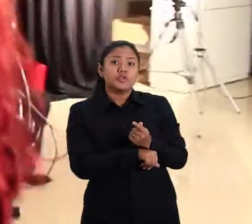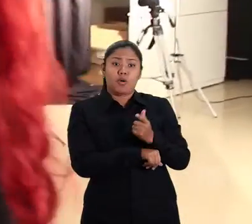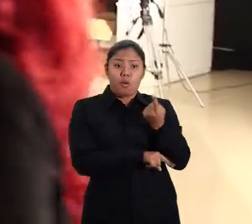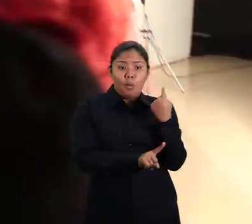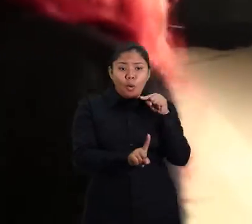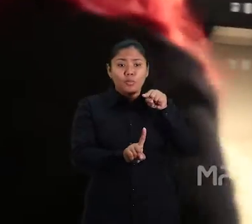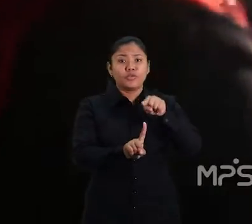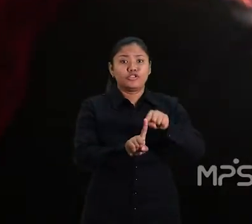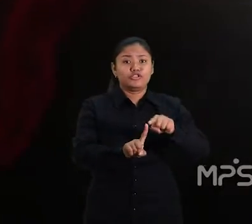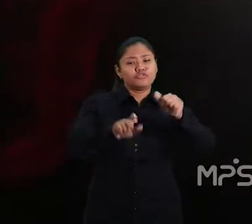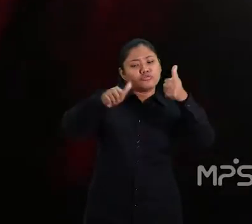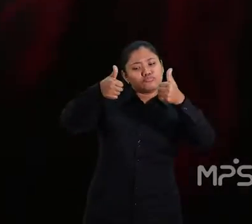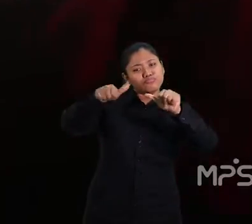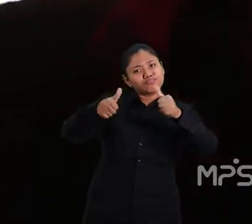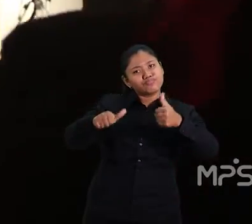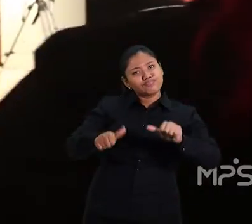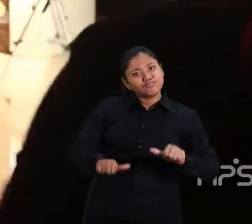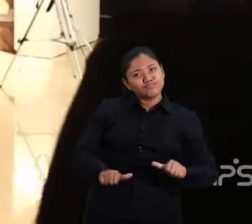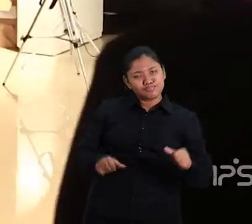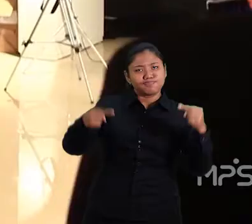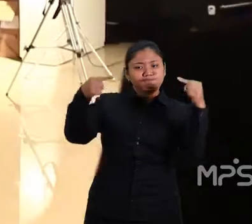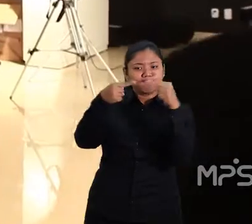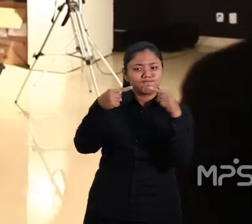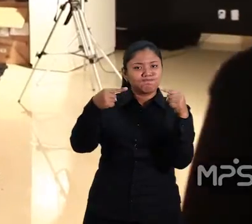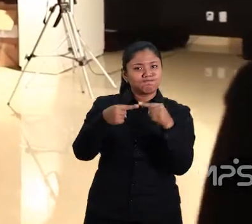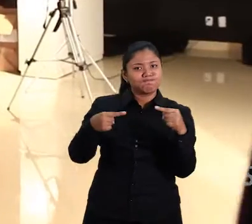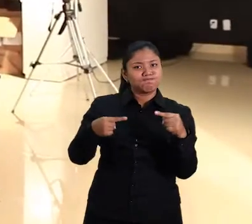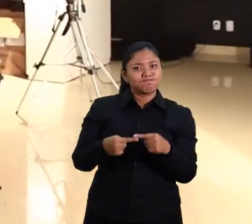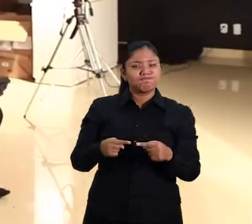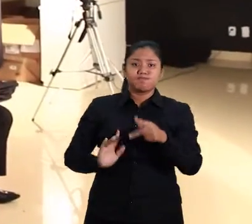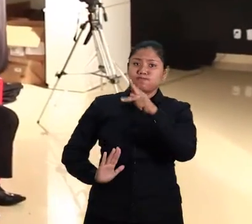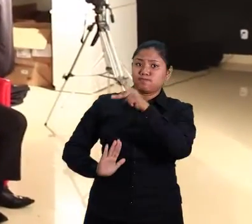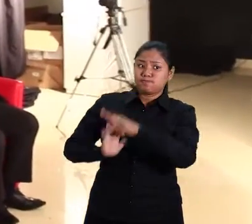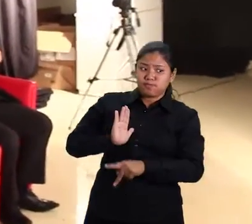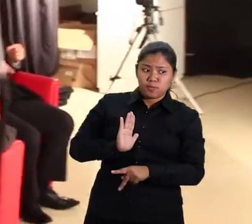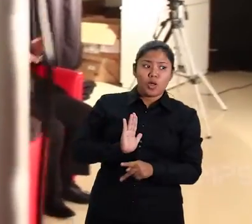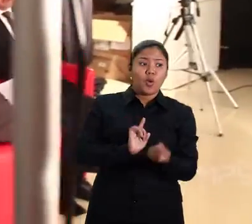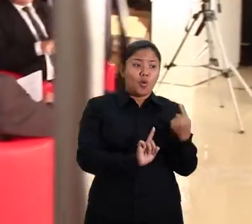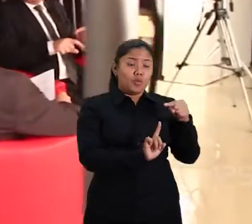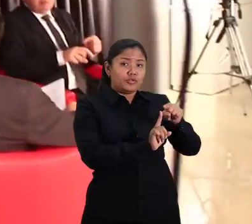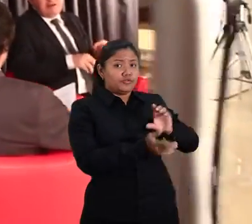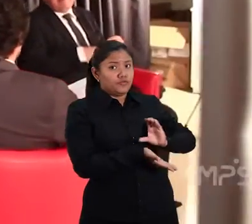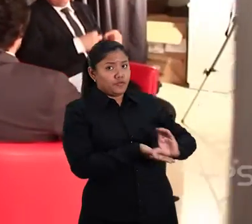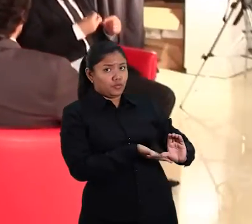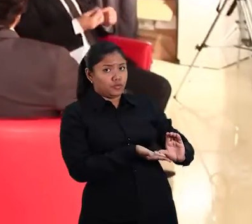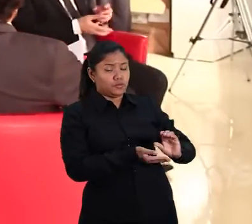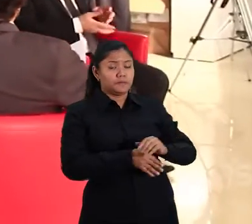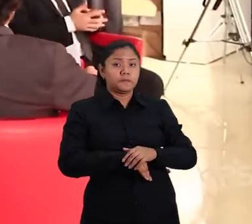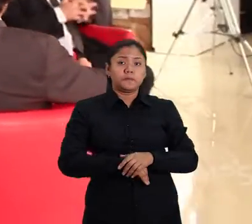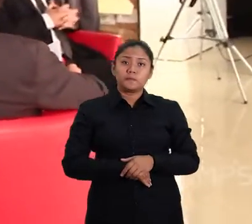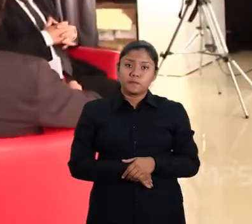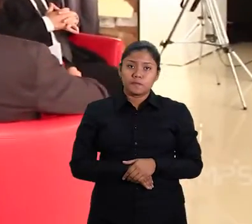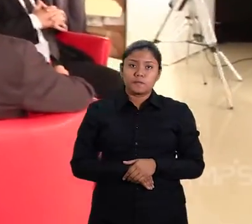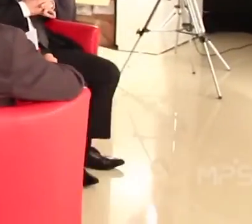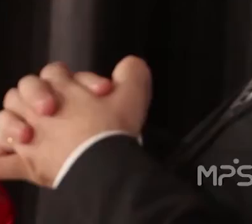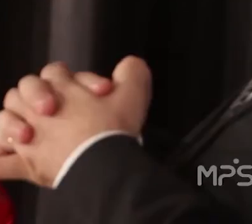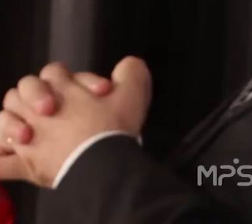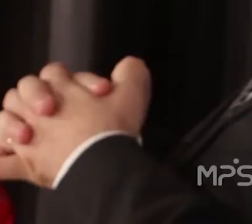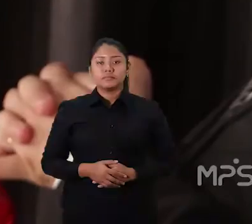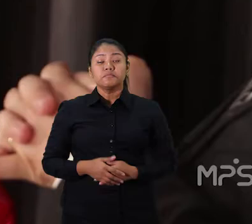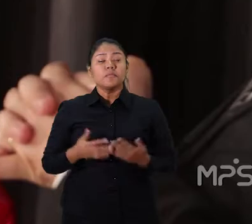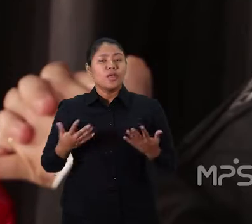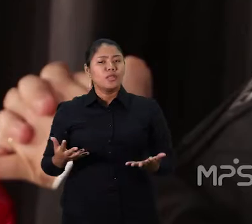conselho gestor é que tem essa missão de avaliar a adequação do projeto à finalidade do fundo.